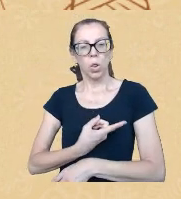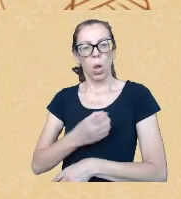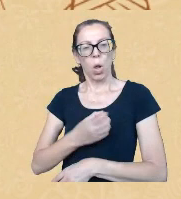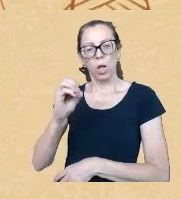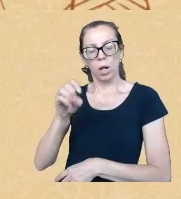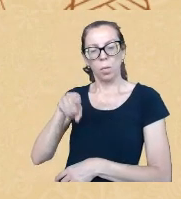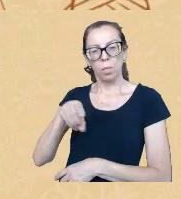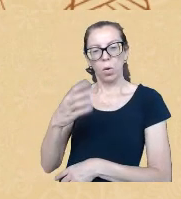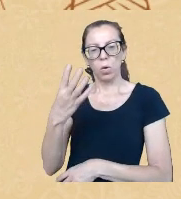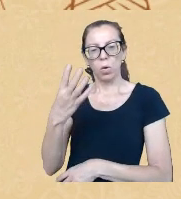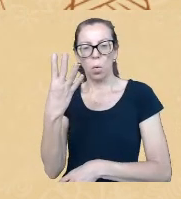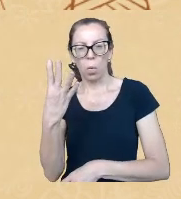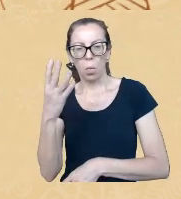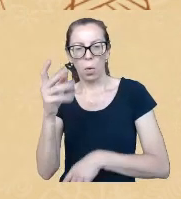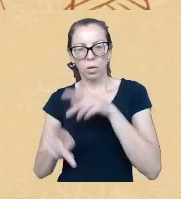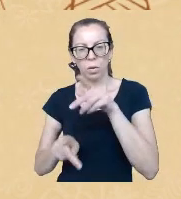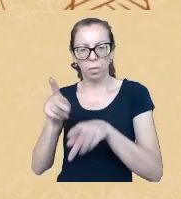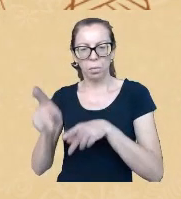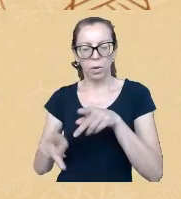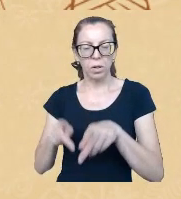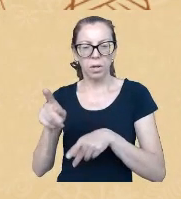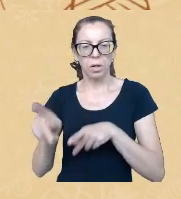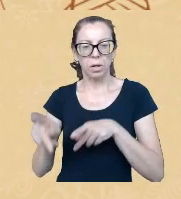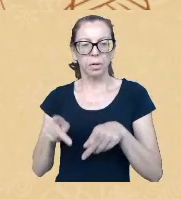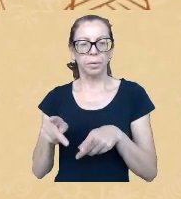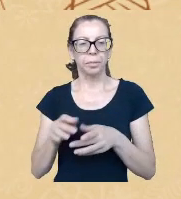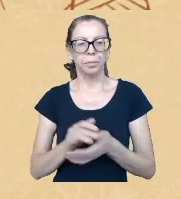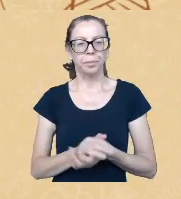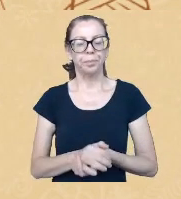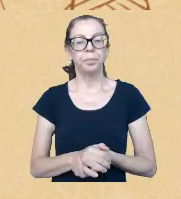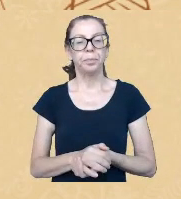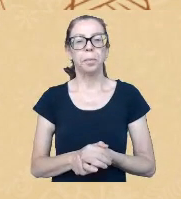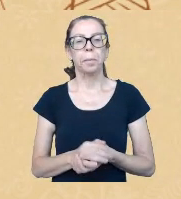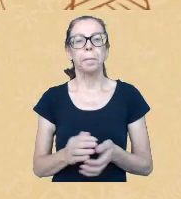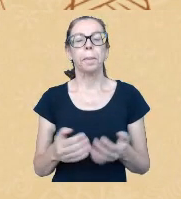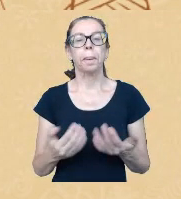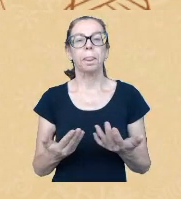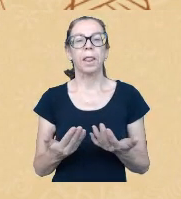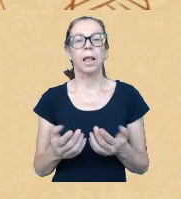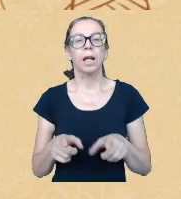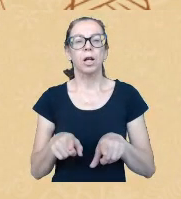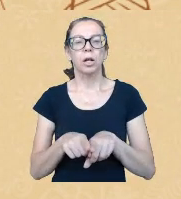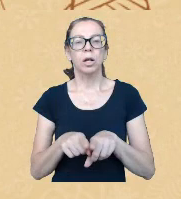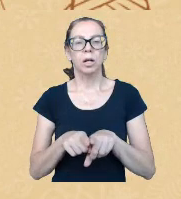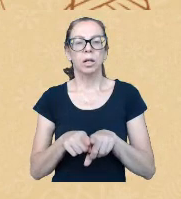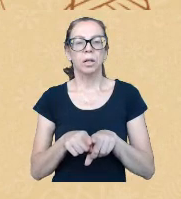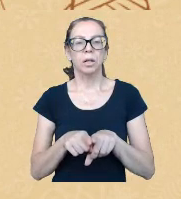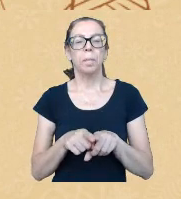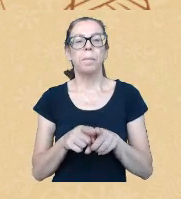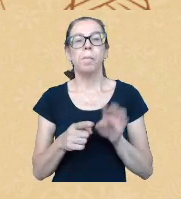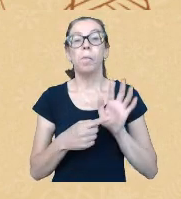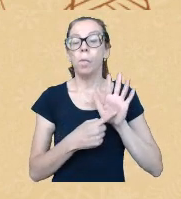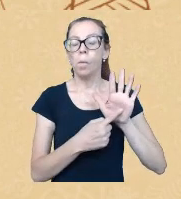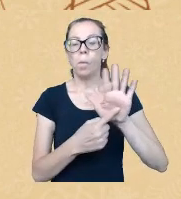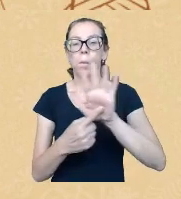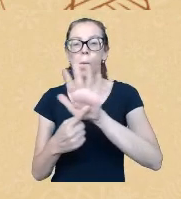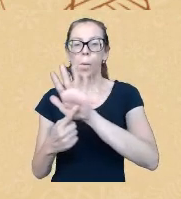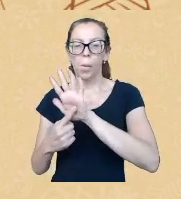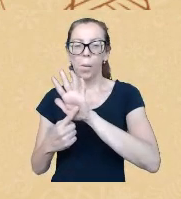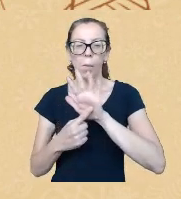população e eu trouxe também uma pequena fala do José Sena que era